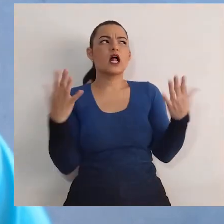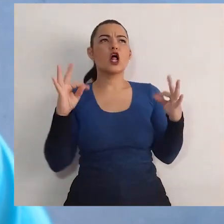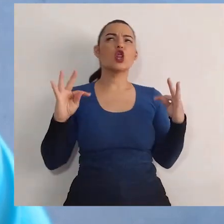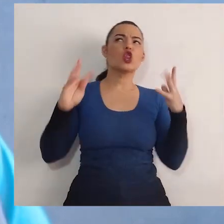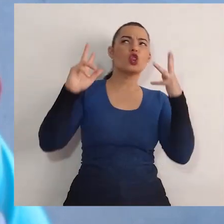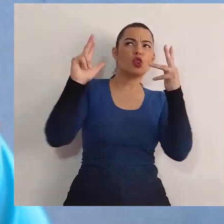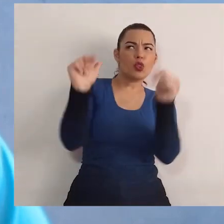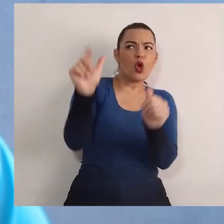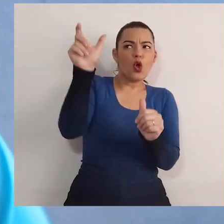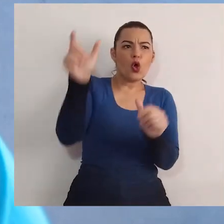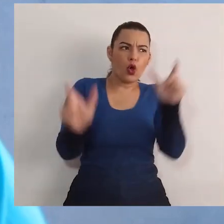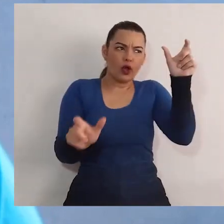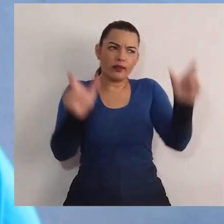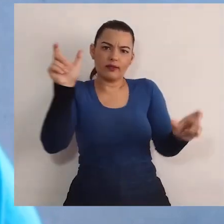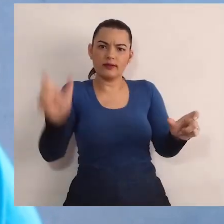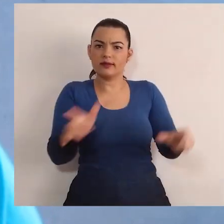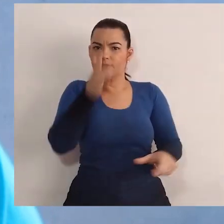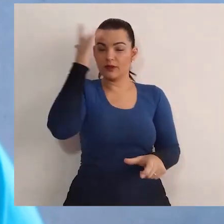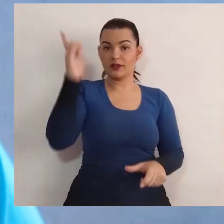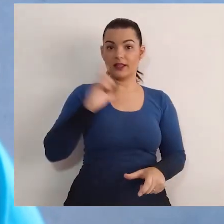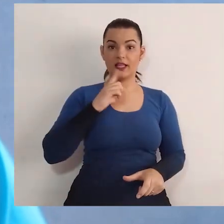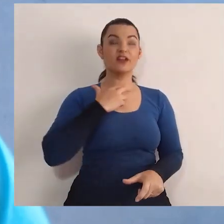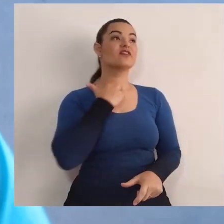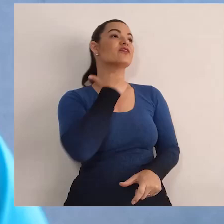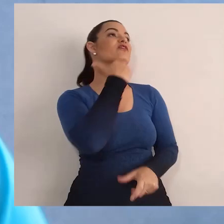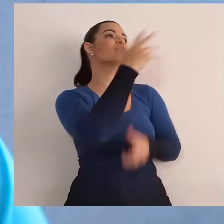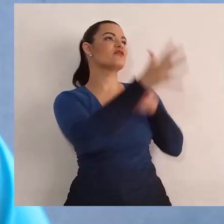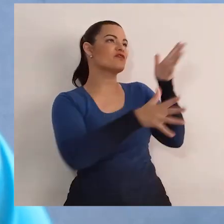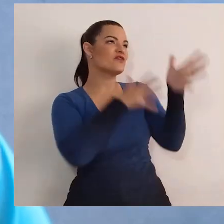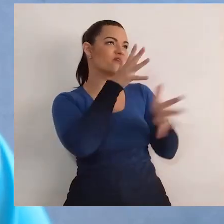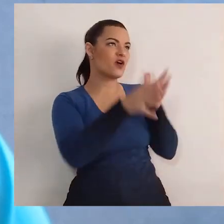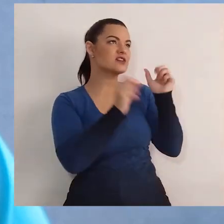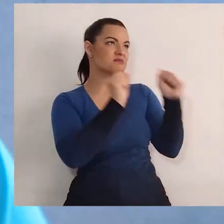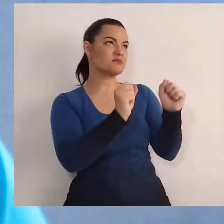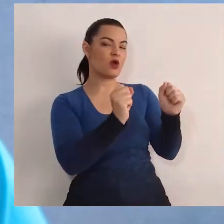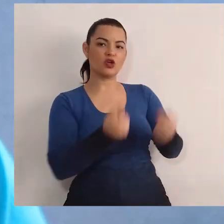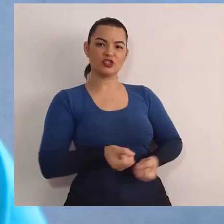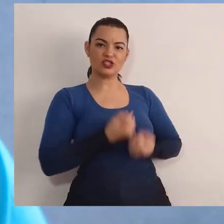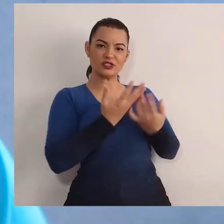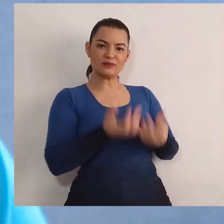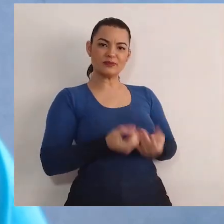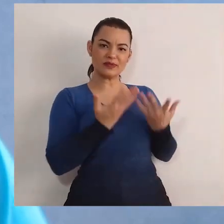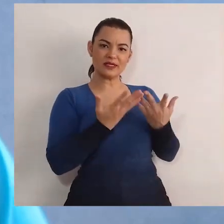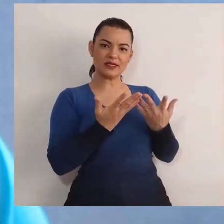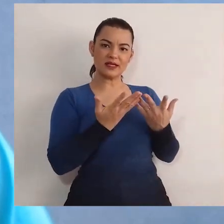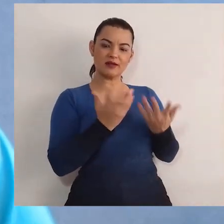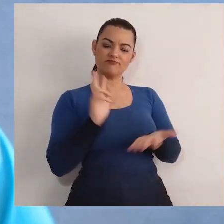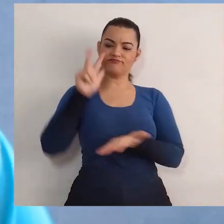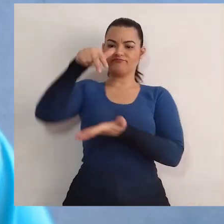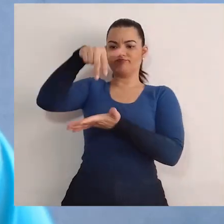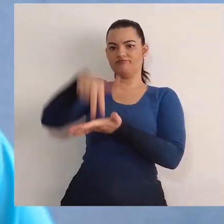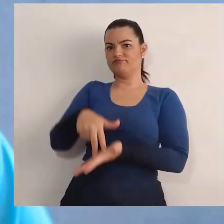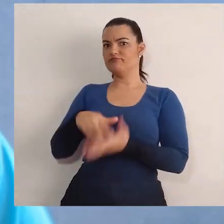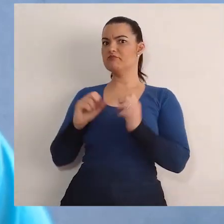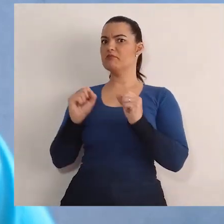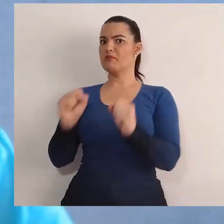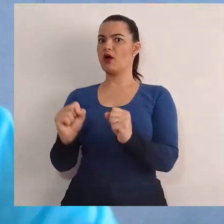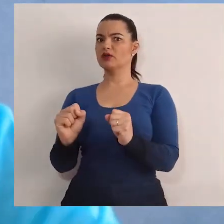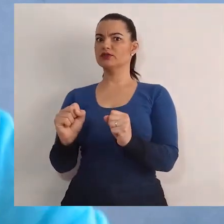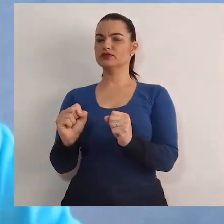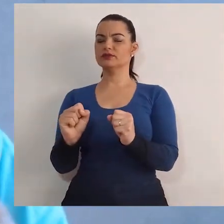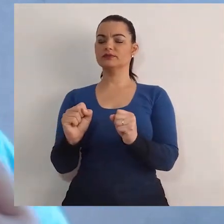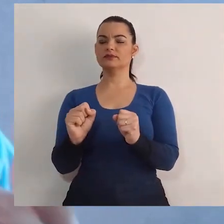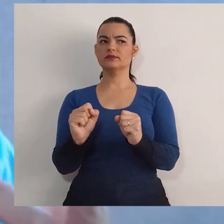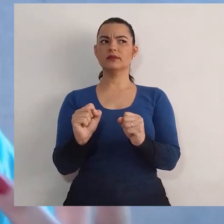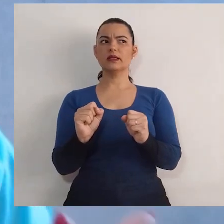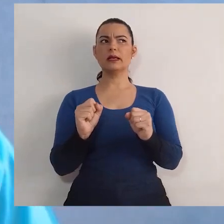temos voz e vez? Temos o direito de nos expressarmos? Podemos fazer parte